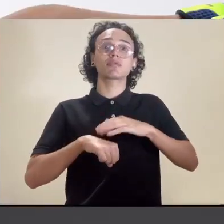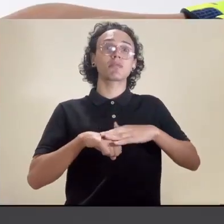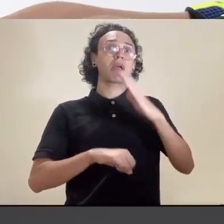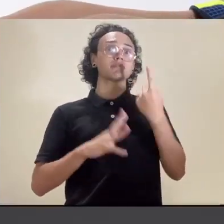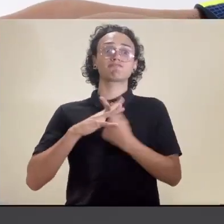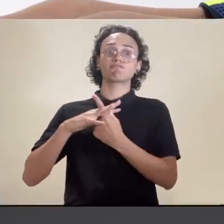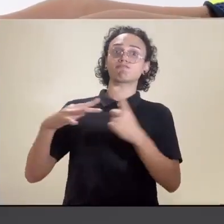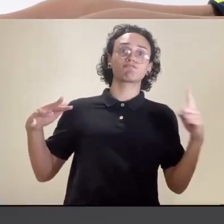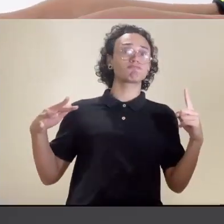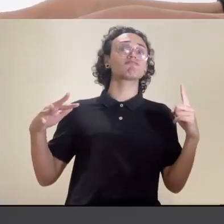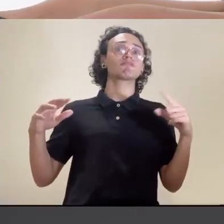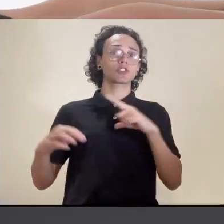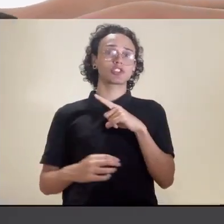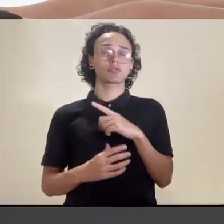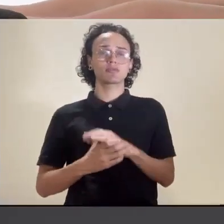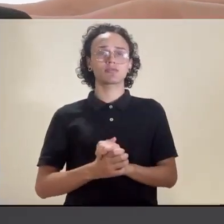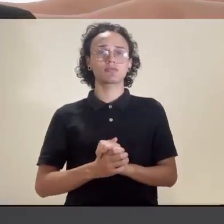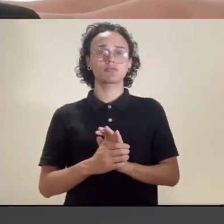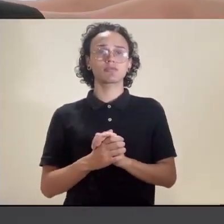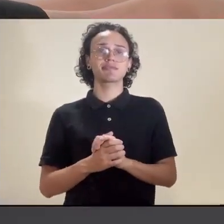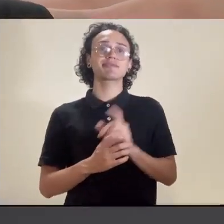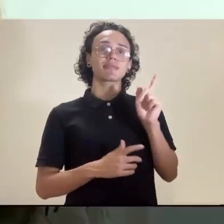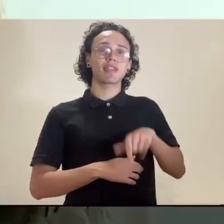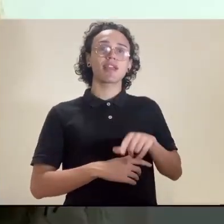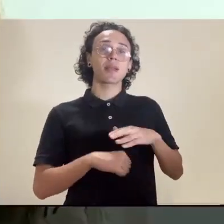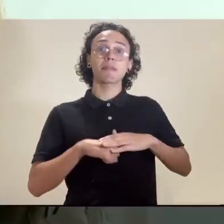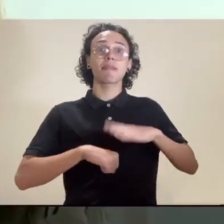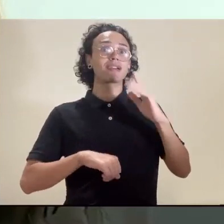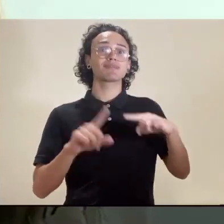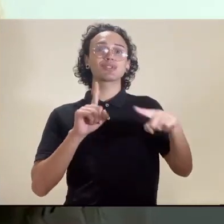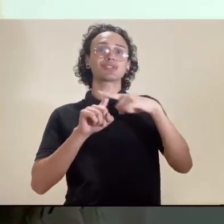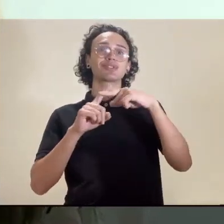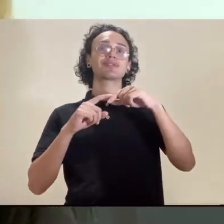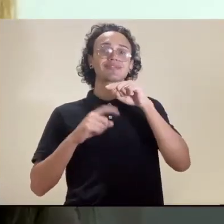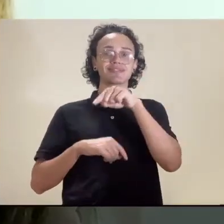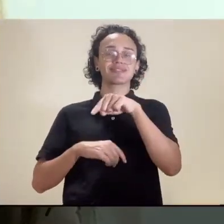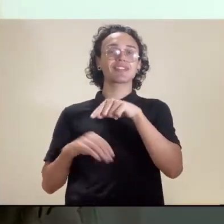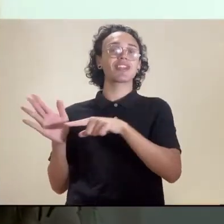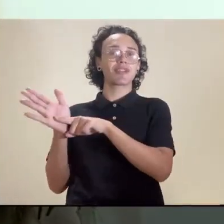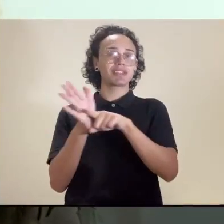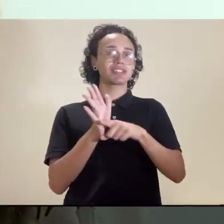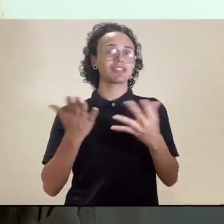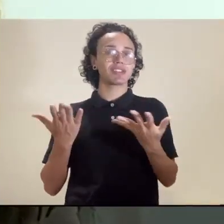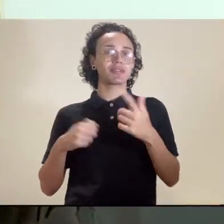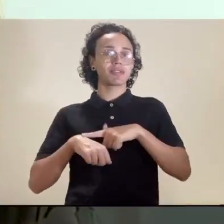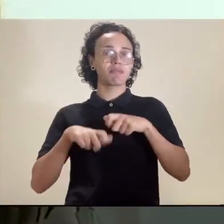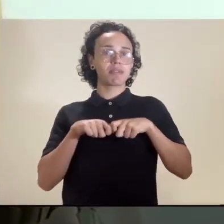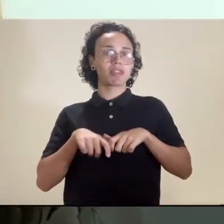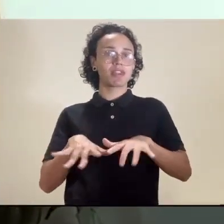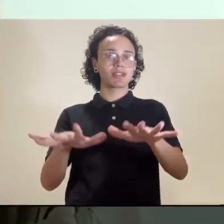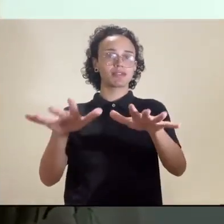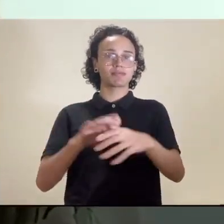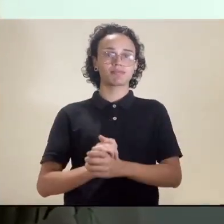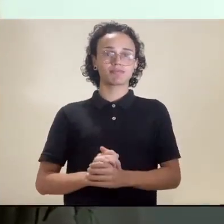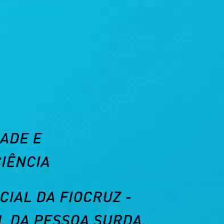de maior restrição de contato entre as pessoas. Eu acho que esse foi o maior benefício de fazer essa pesquisa